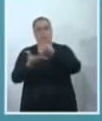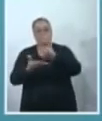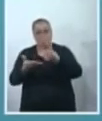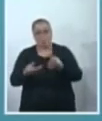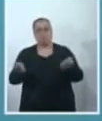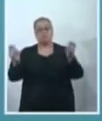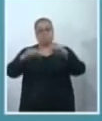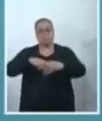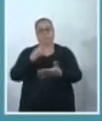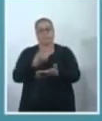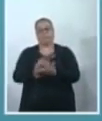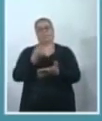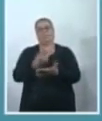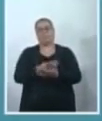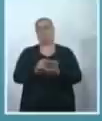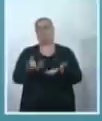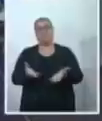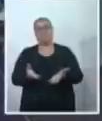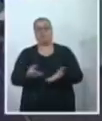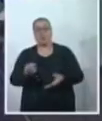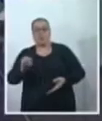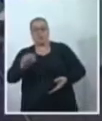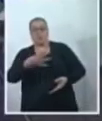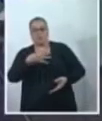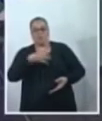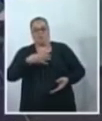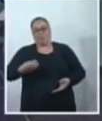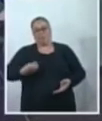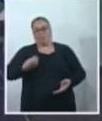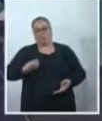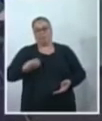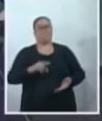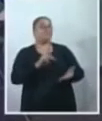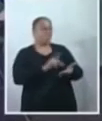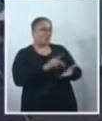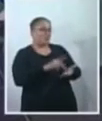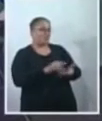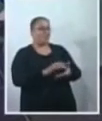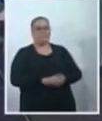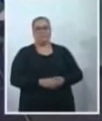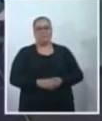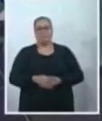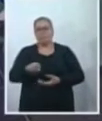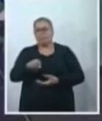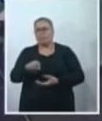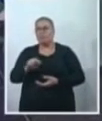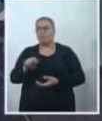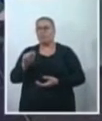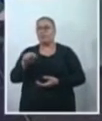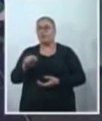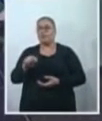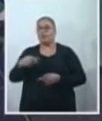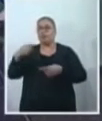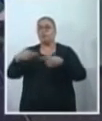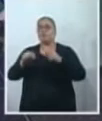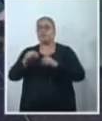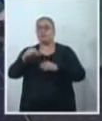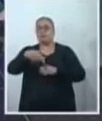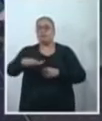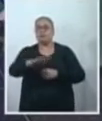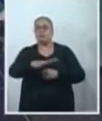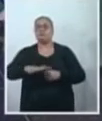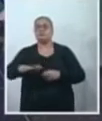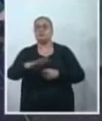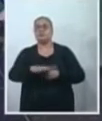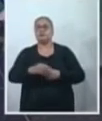necessário. É um novo modelo de vida, né, vereadora? Com certeza. Nessa questão ainda da área da social, né? Emenda para o